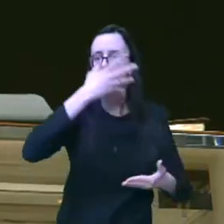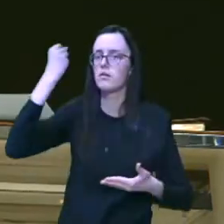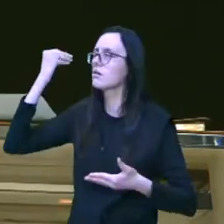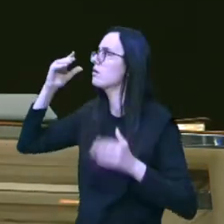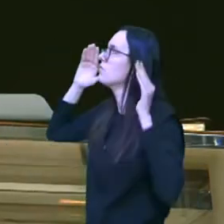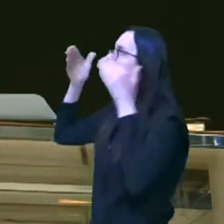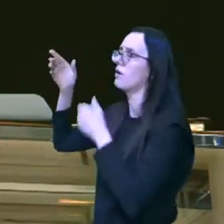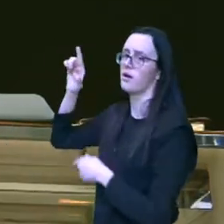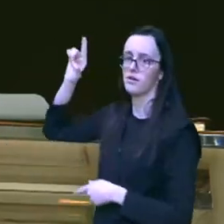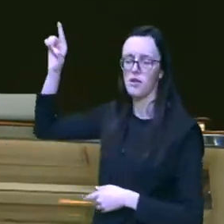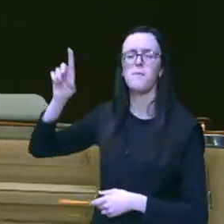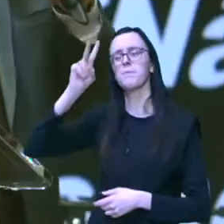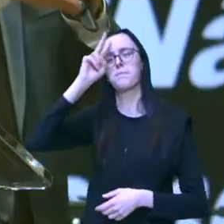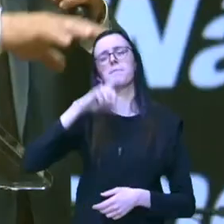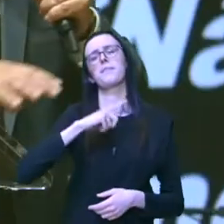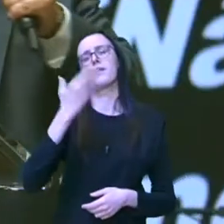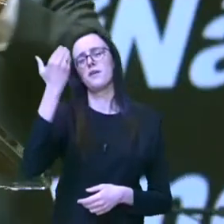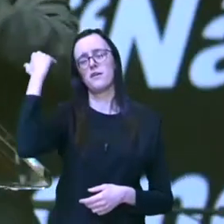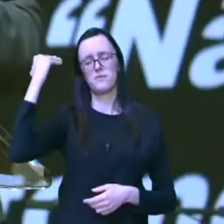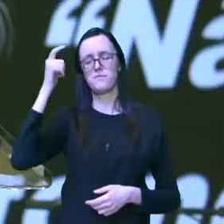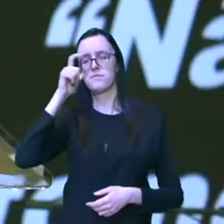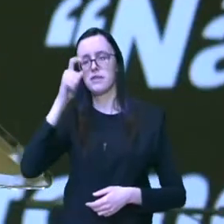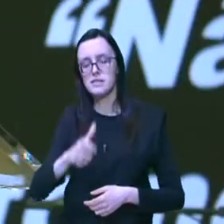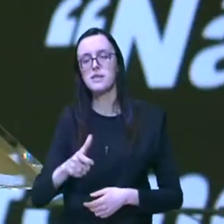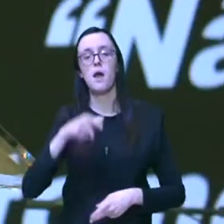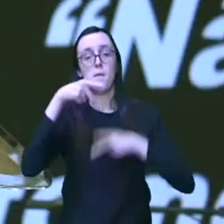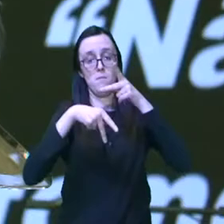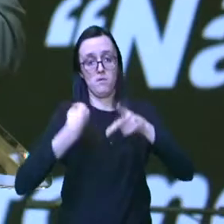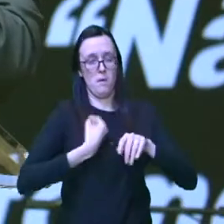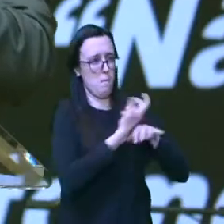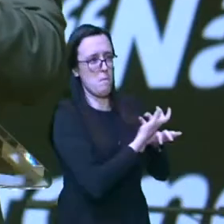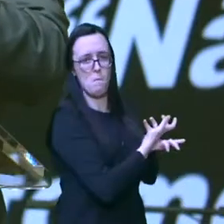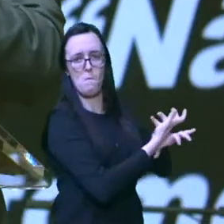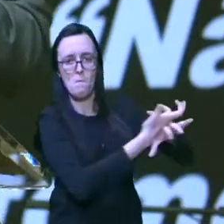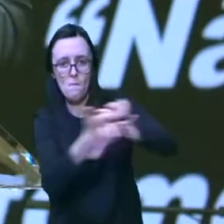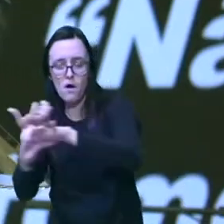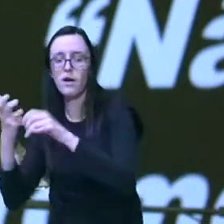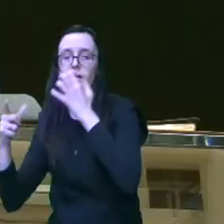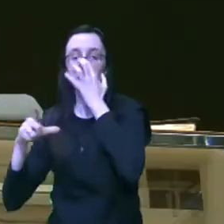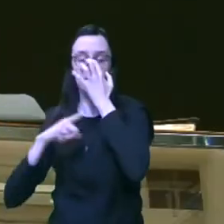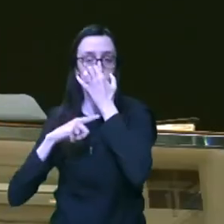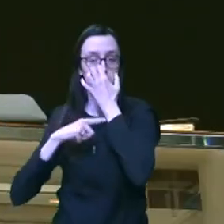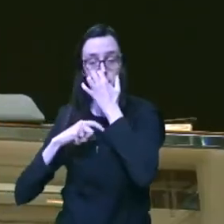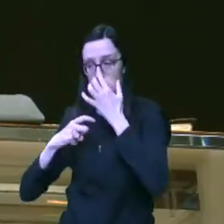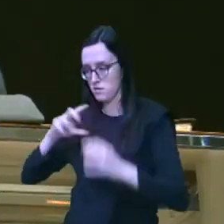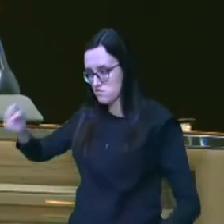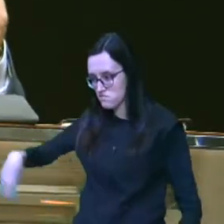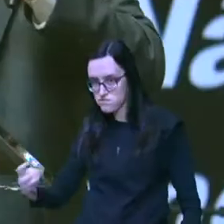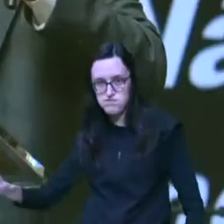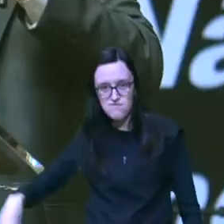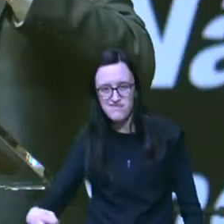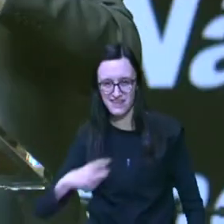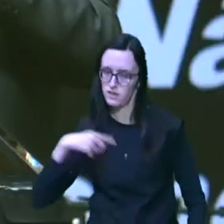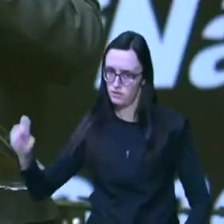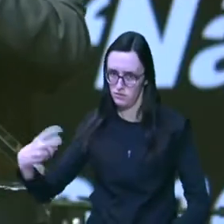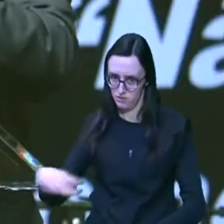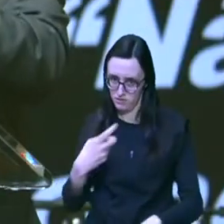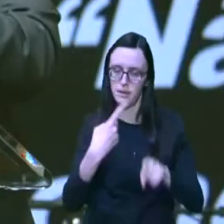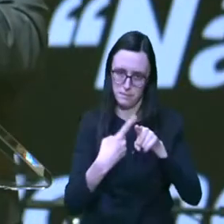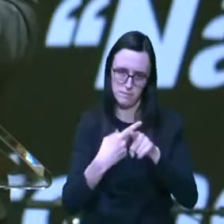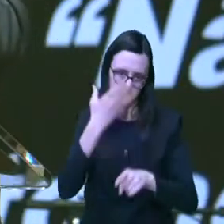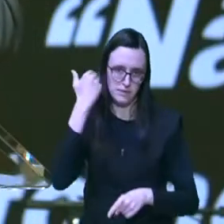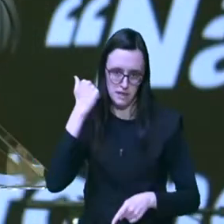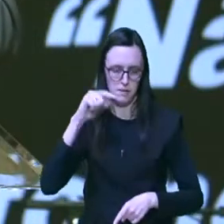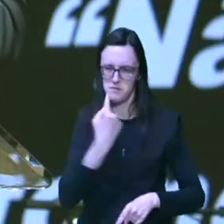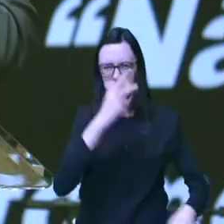quando o povo estava ali no deserto e as serpentes vindo para picar o povo de Israel porque eles tinham sido